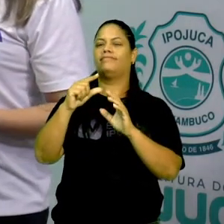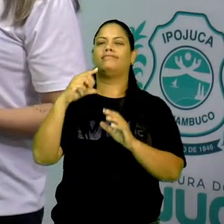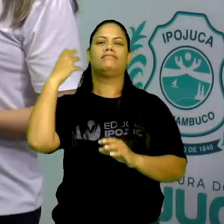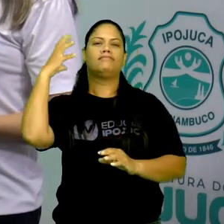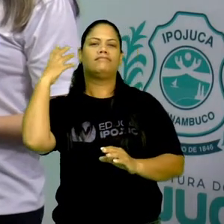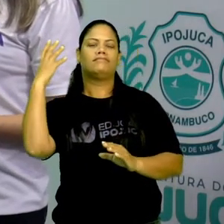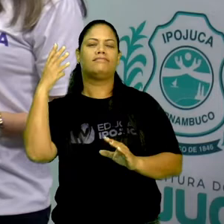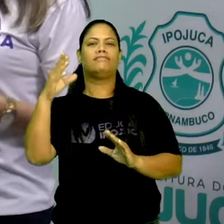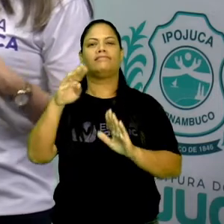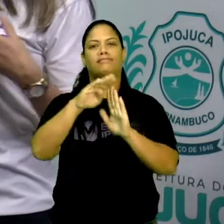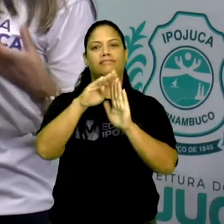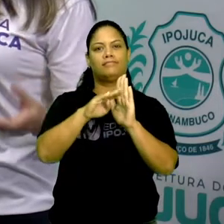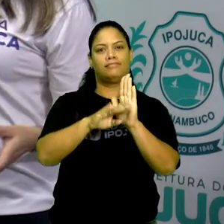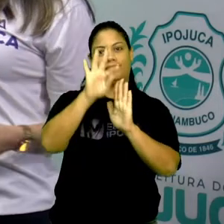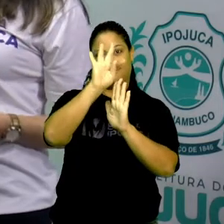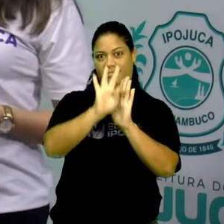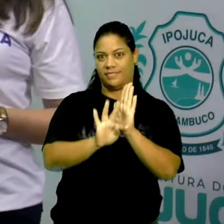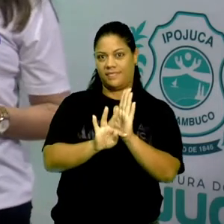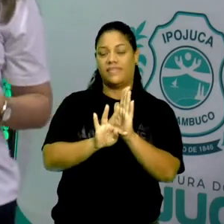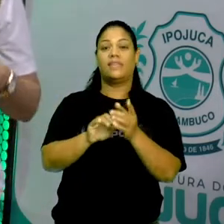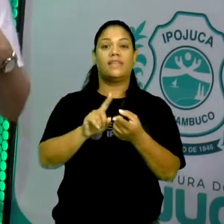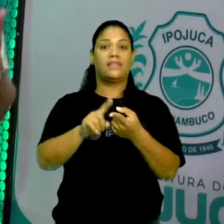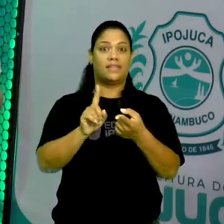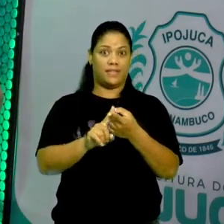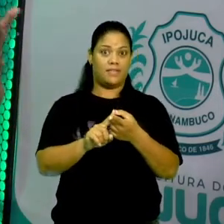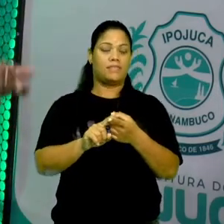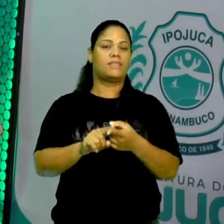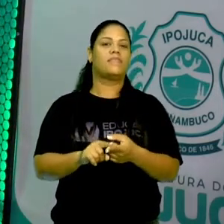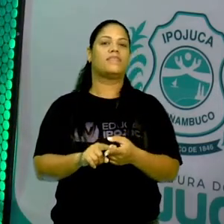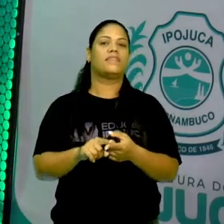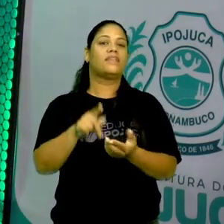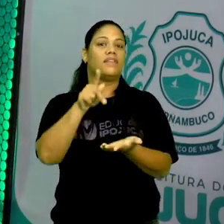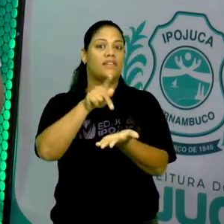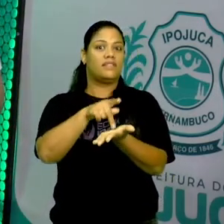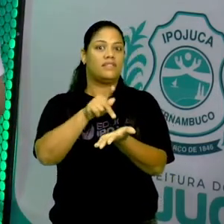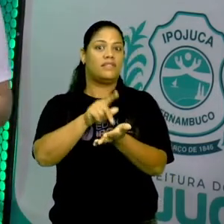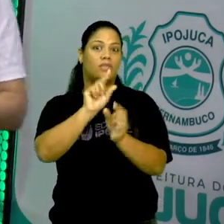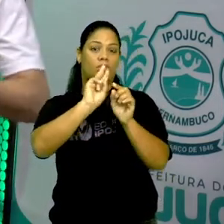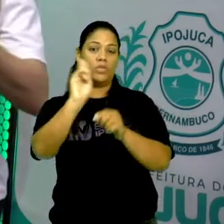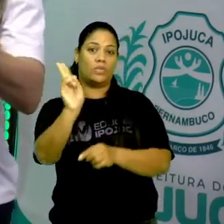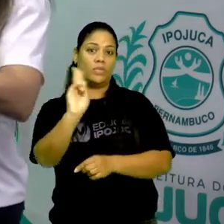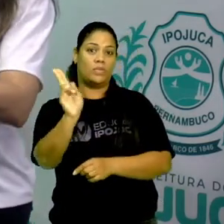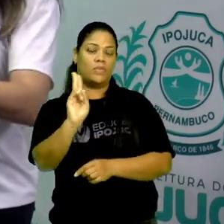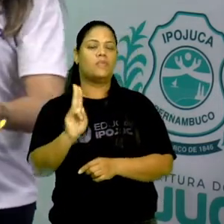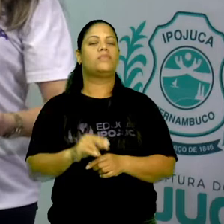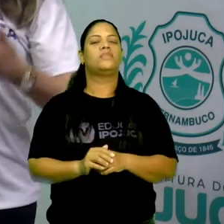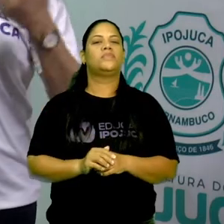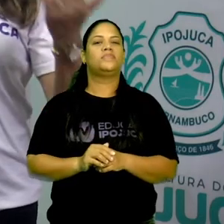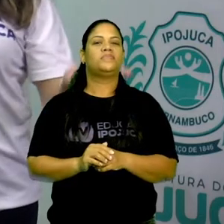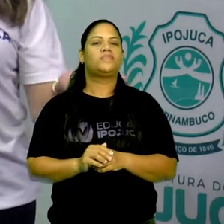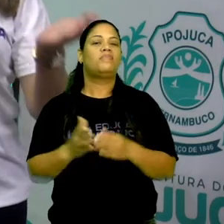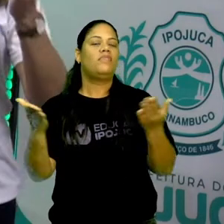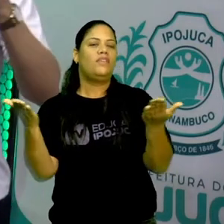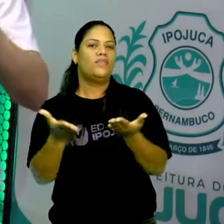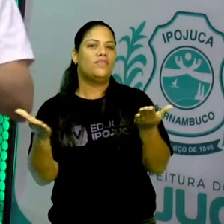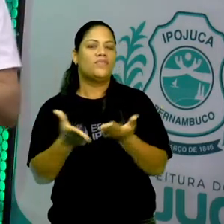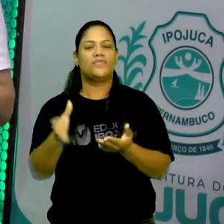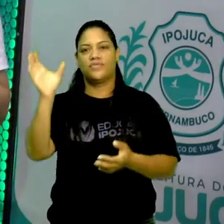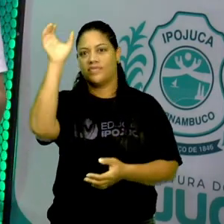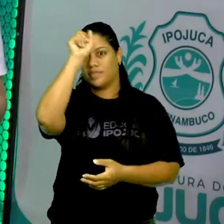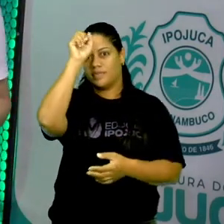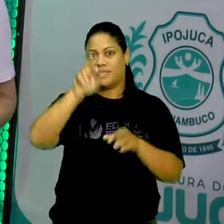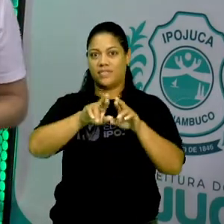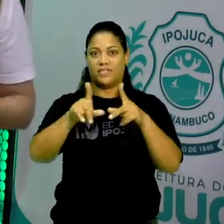título na paródia e mencionar o nome da música original e o artista. Tá bom? Na aula de hoje, nós aprendemos a